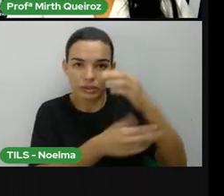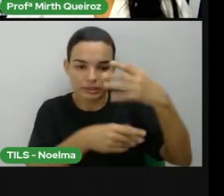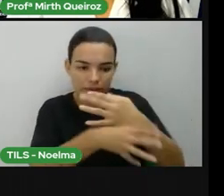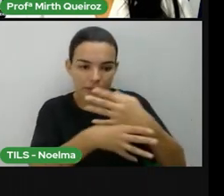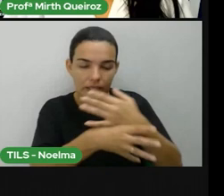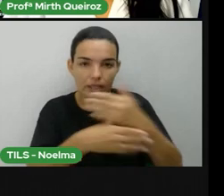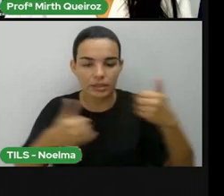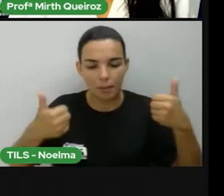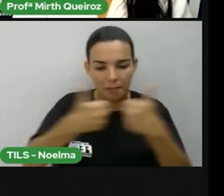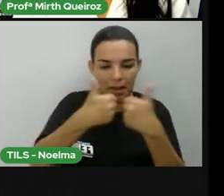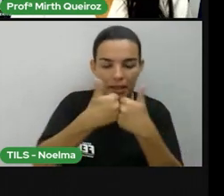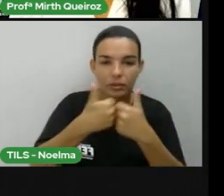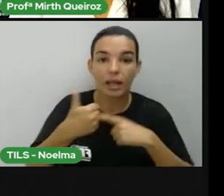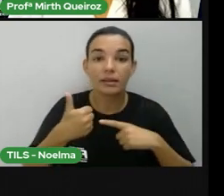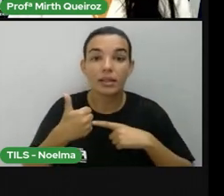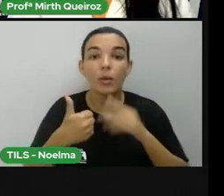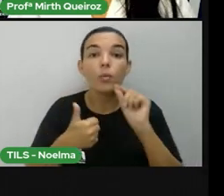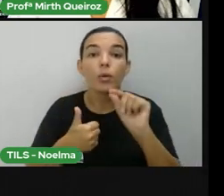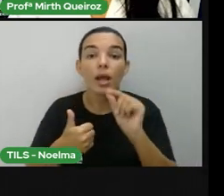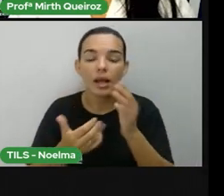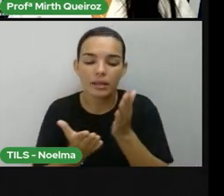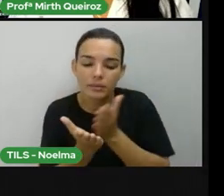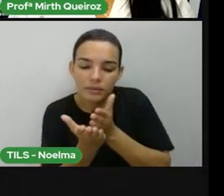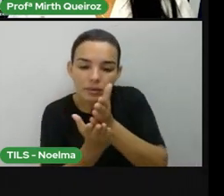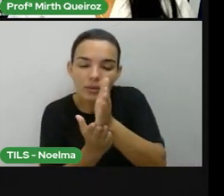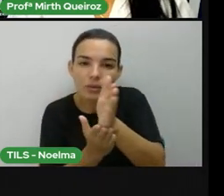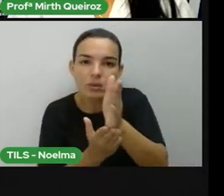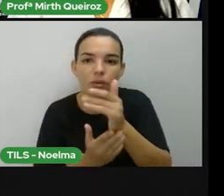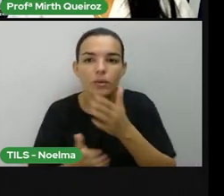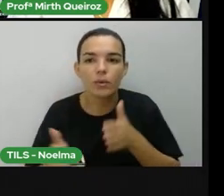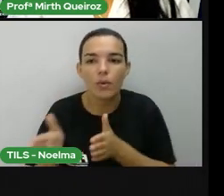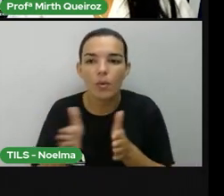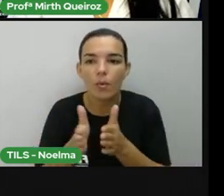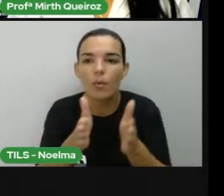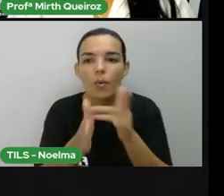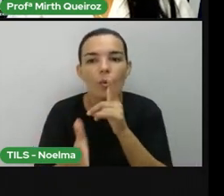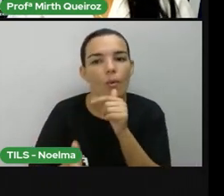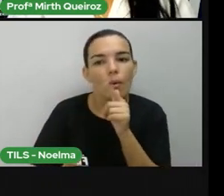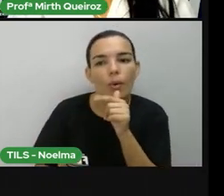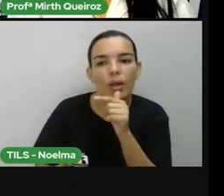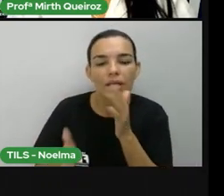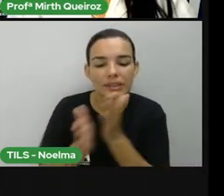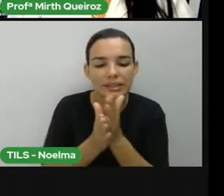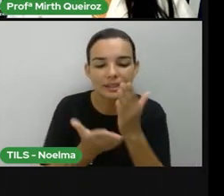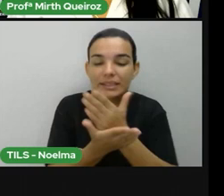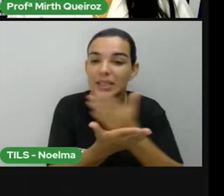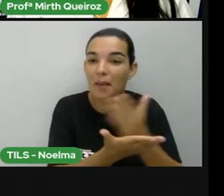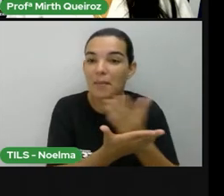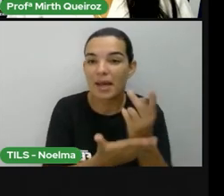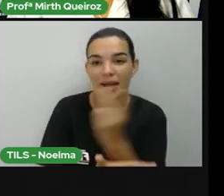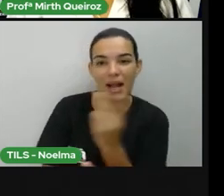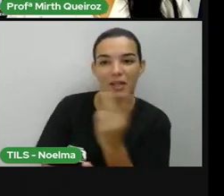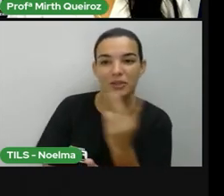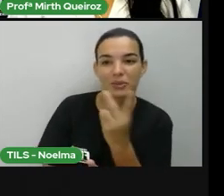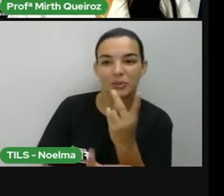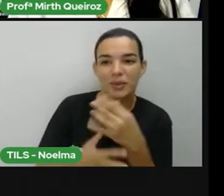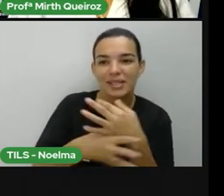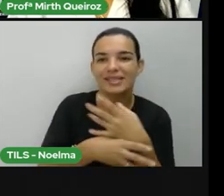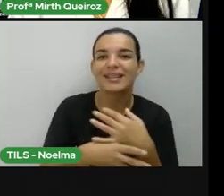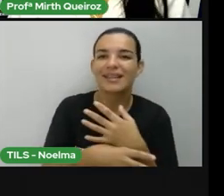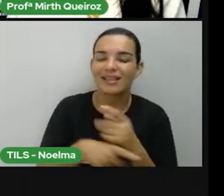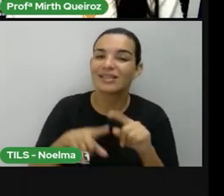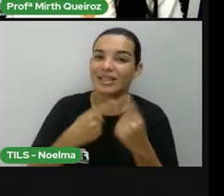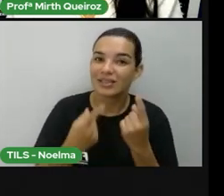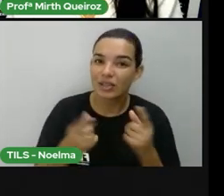Corrente. Então, o rio separa as duas cidades e serve como uma forma pra gente identificar qual é o